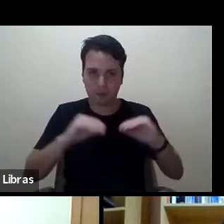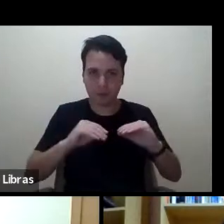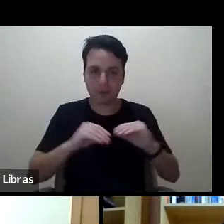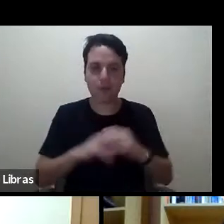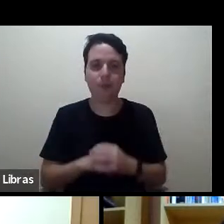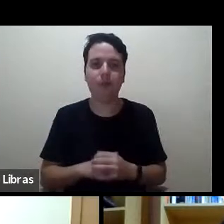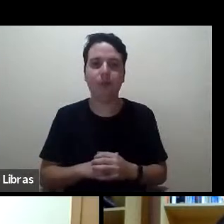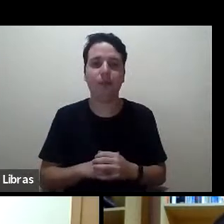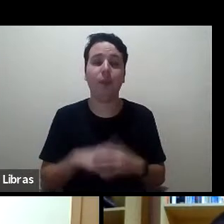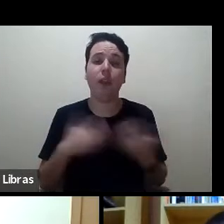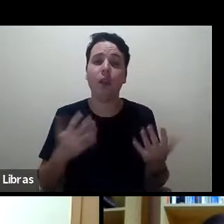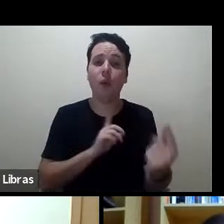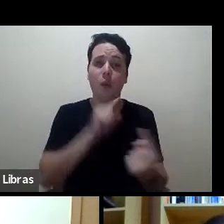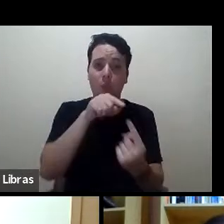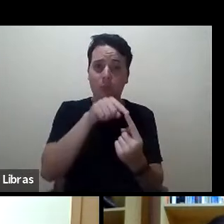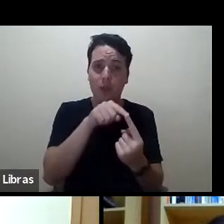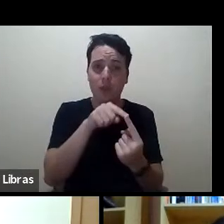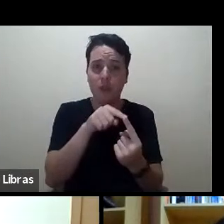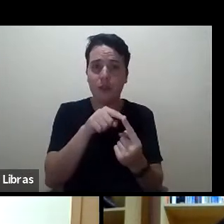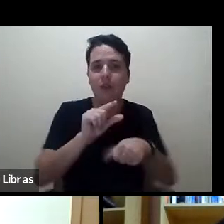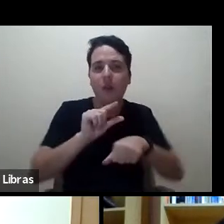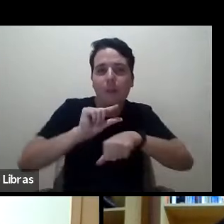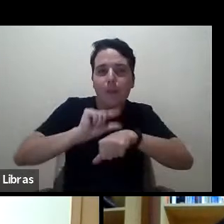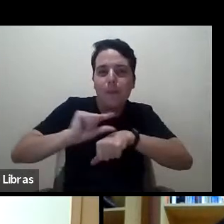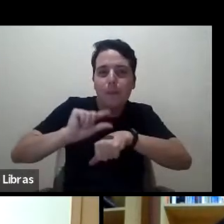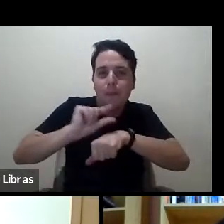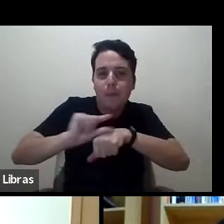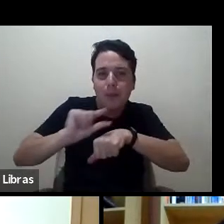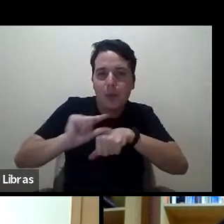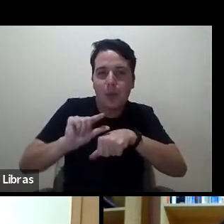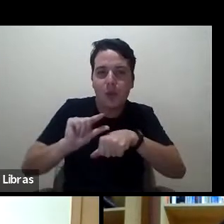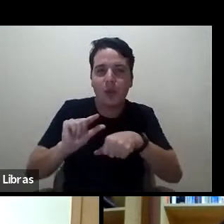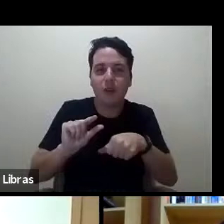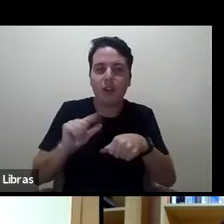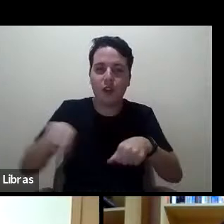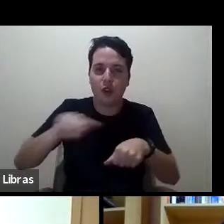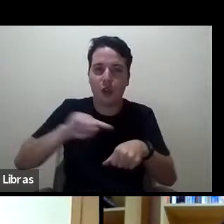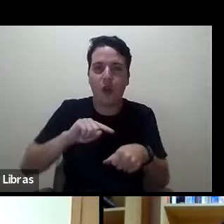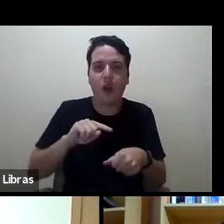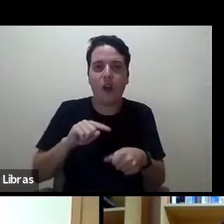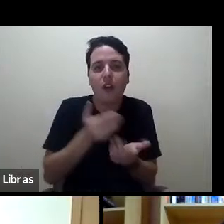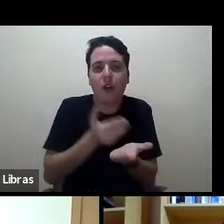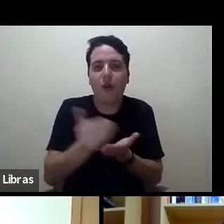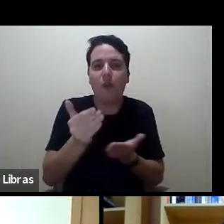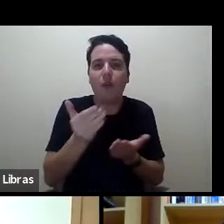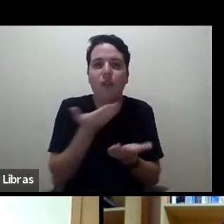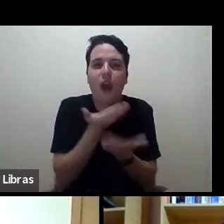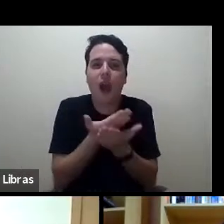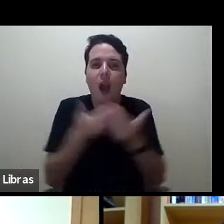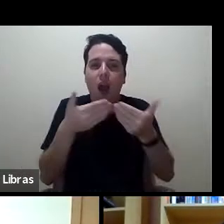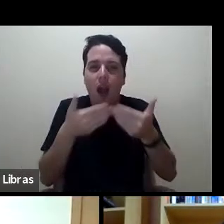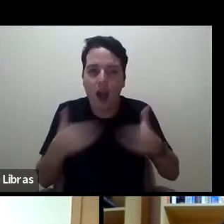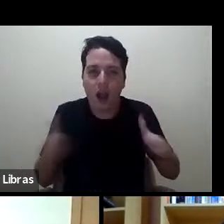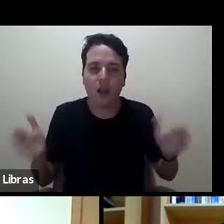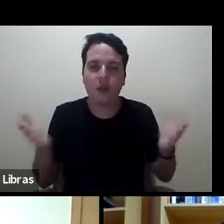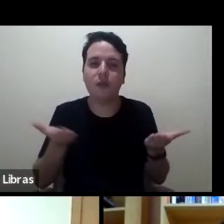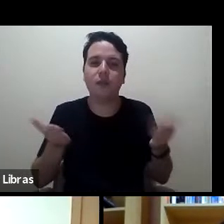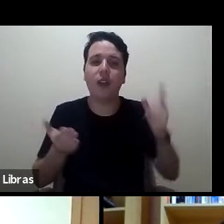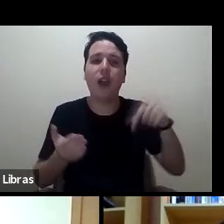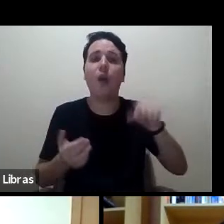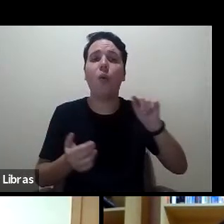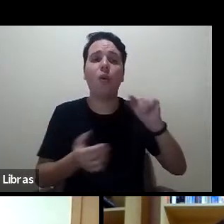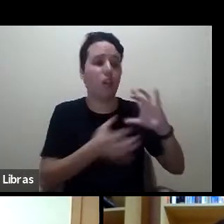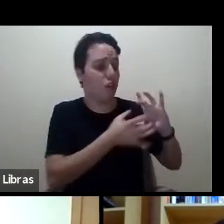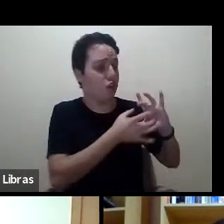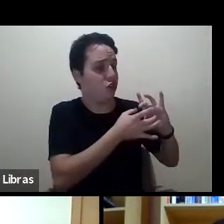minicurso, que hoje fazemos a aula inaugural, é contextualizar o gênero